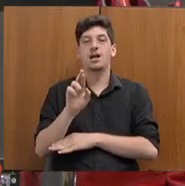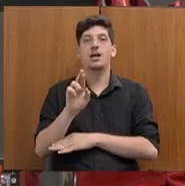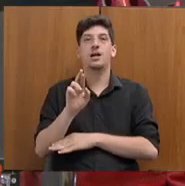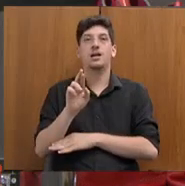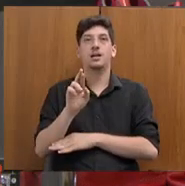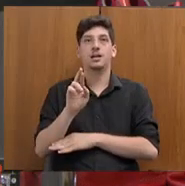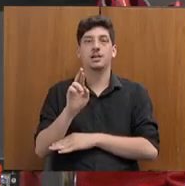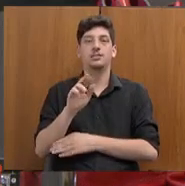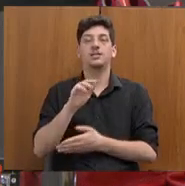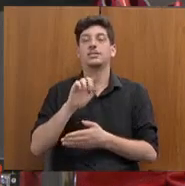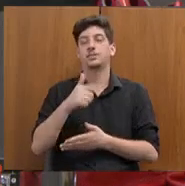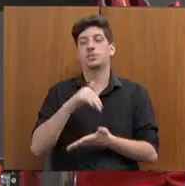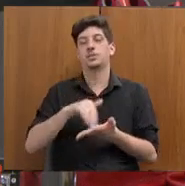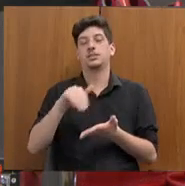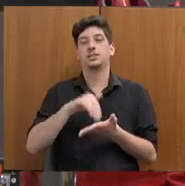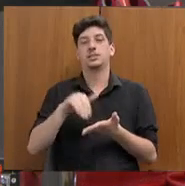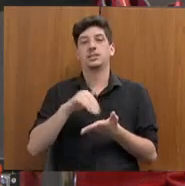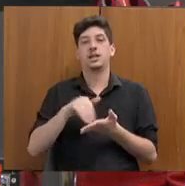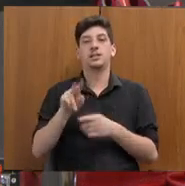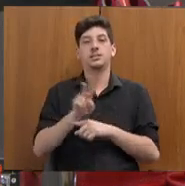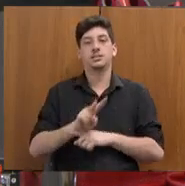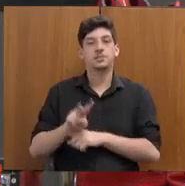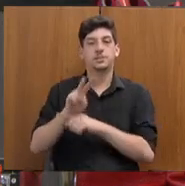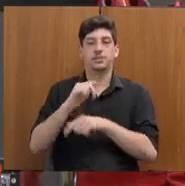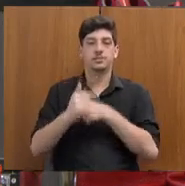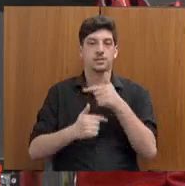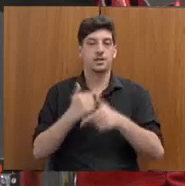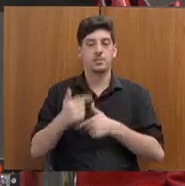do Trabalho.